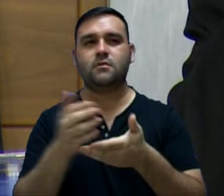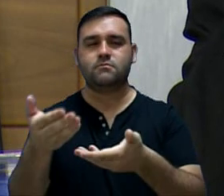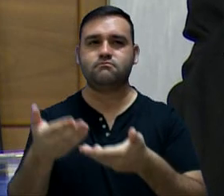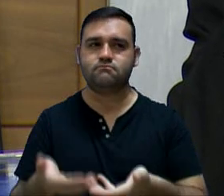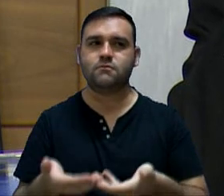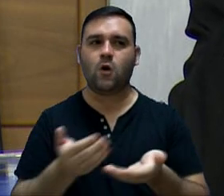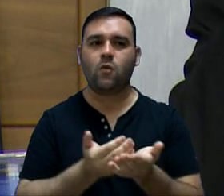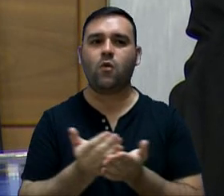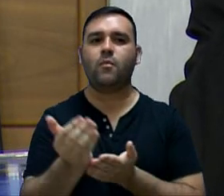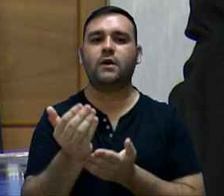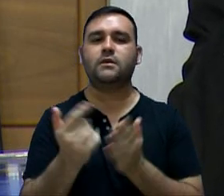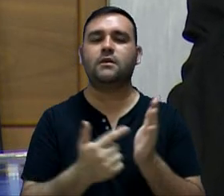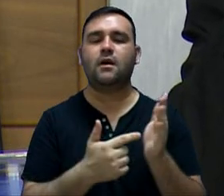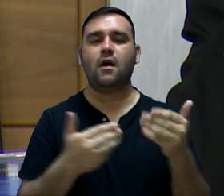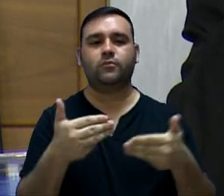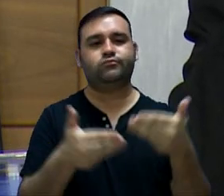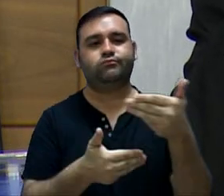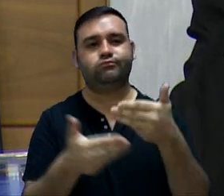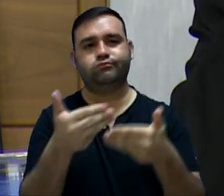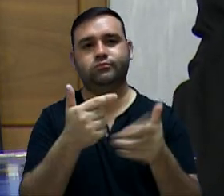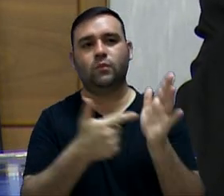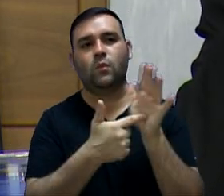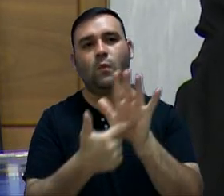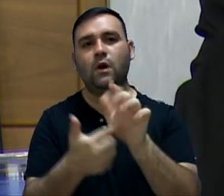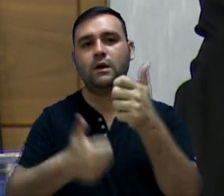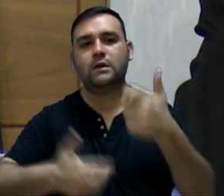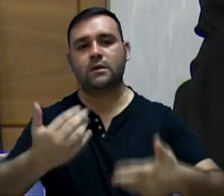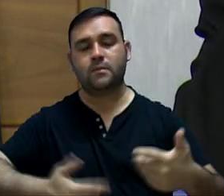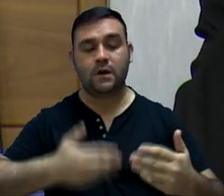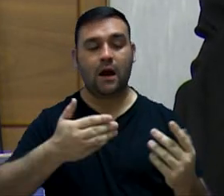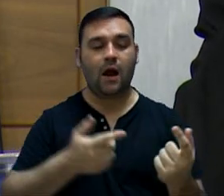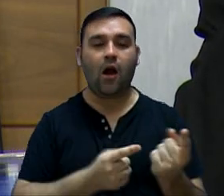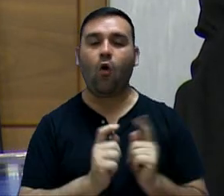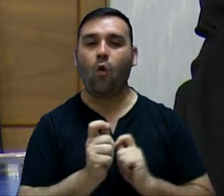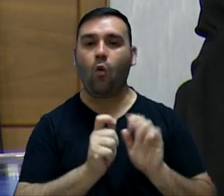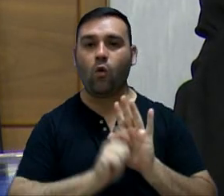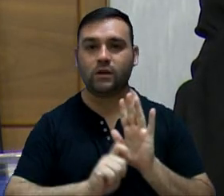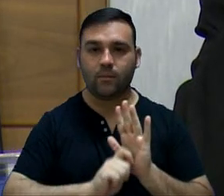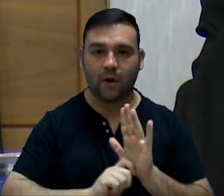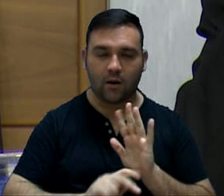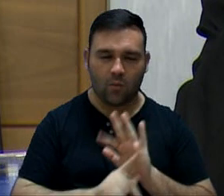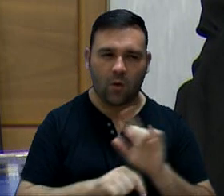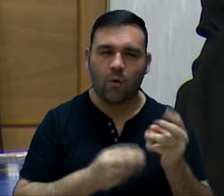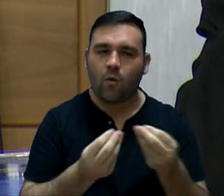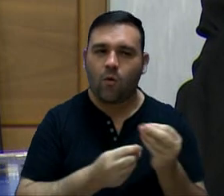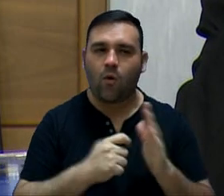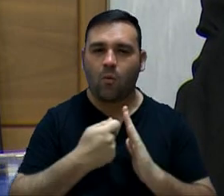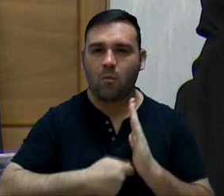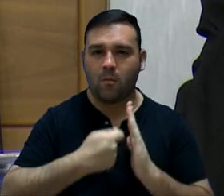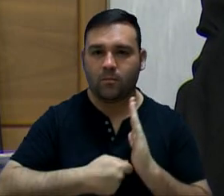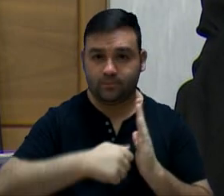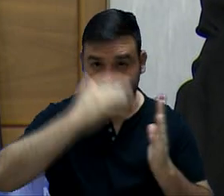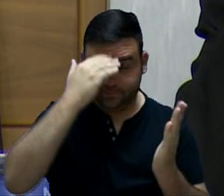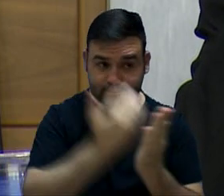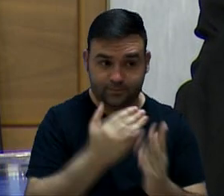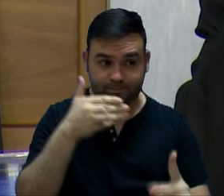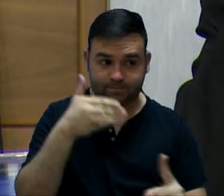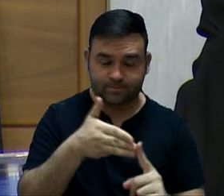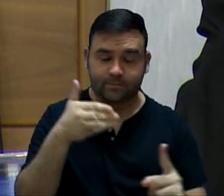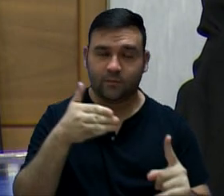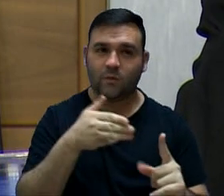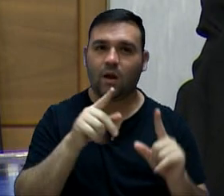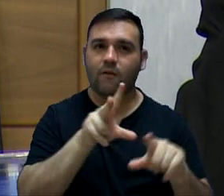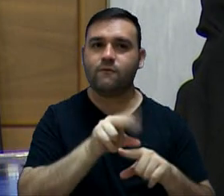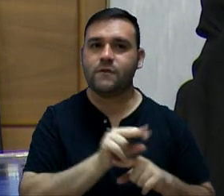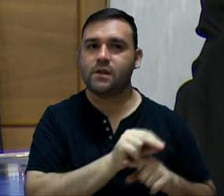e dando início à apresentação, à demonstração de execução orçamentária e avaliação de cumprimento das metas fiscais do terceiro